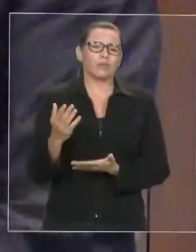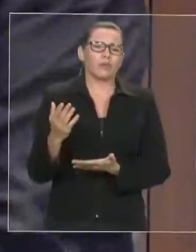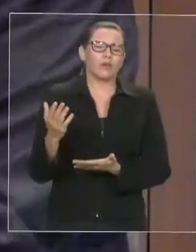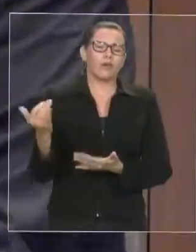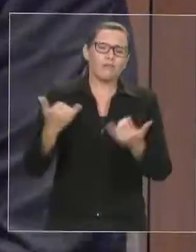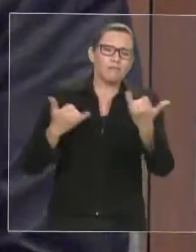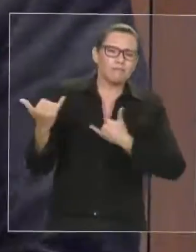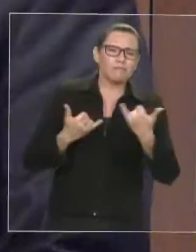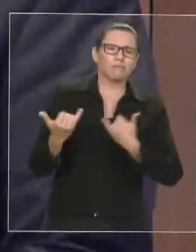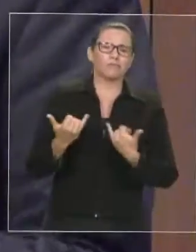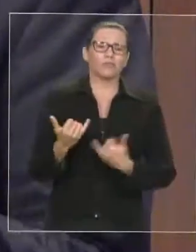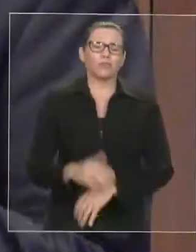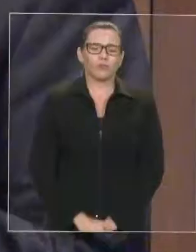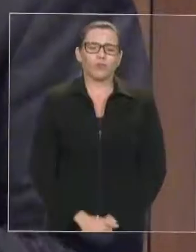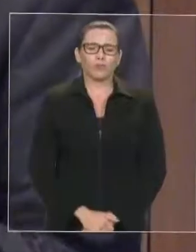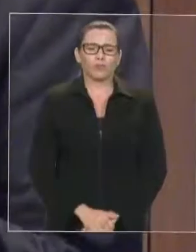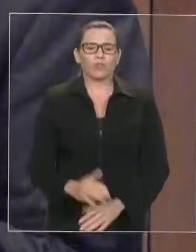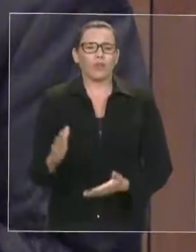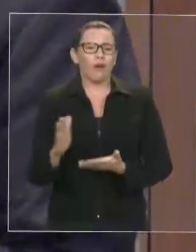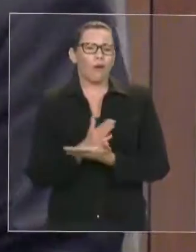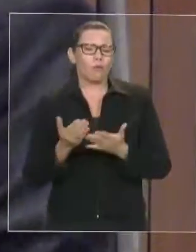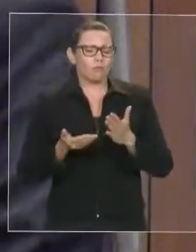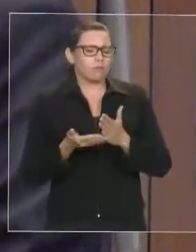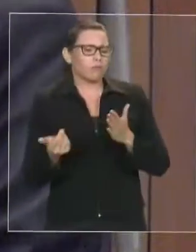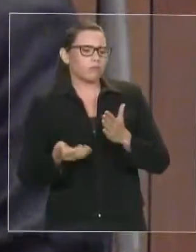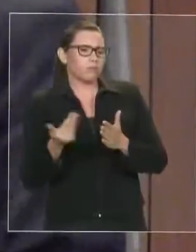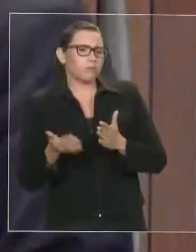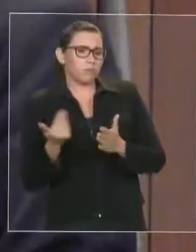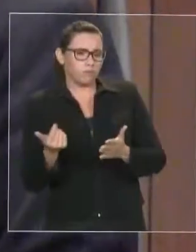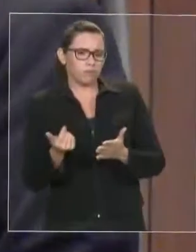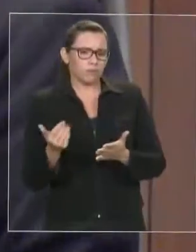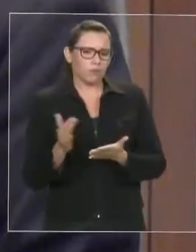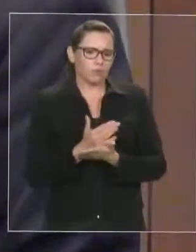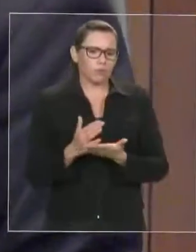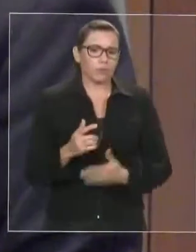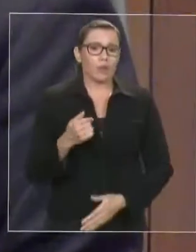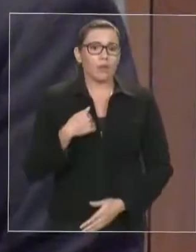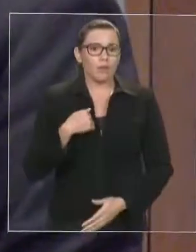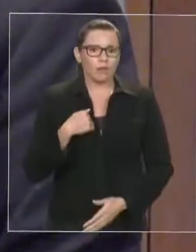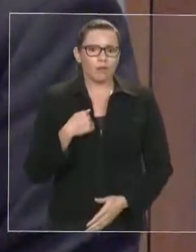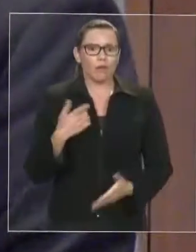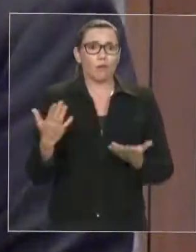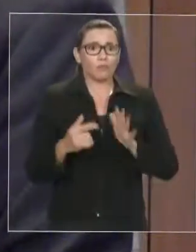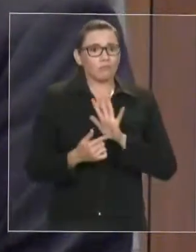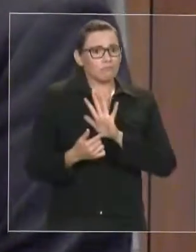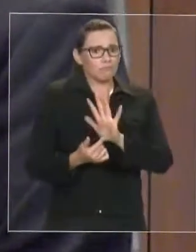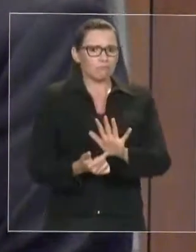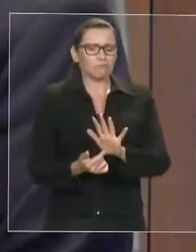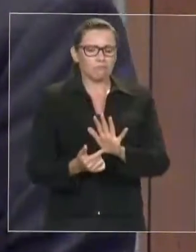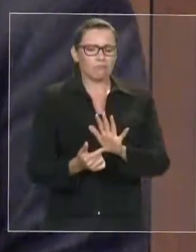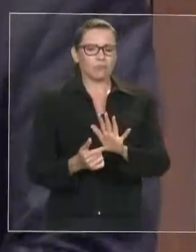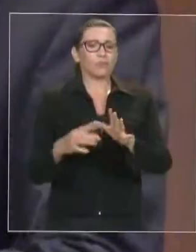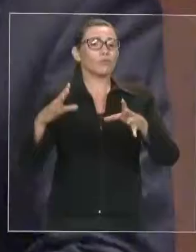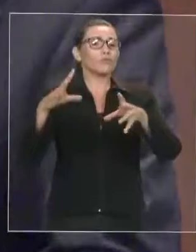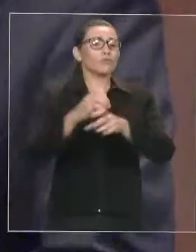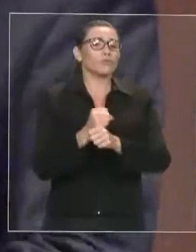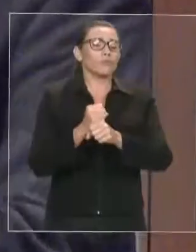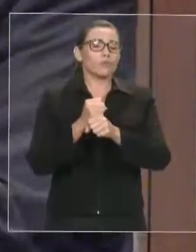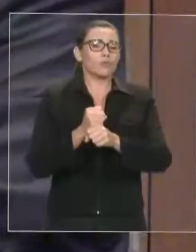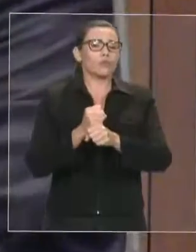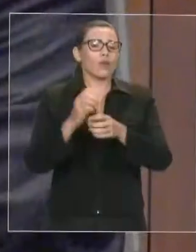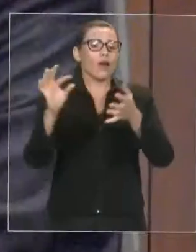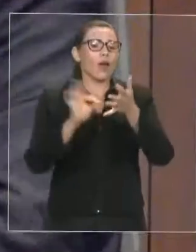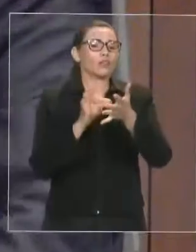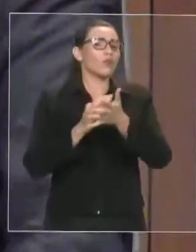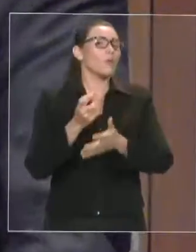eu trago aqui 20 assinaturas de colegas que apostam não de um